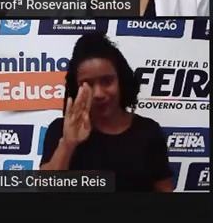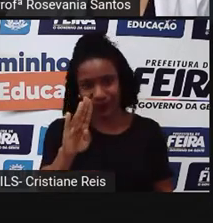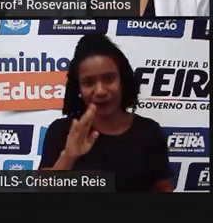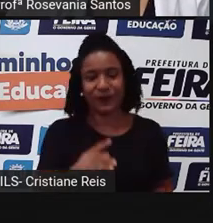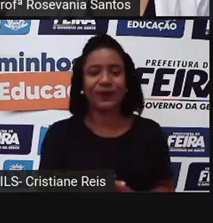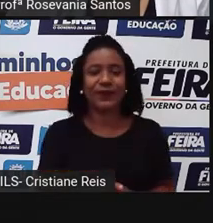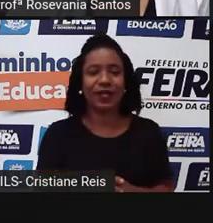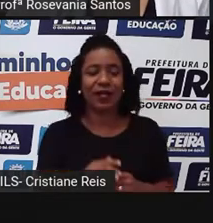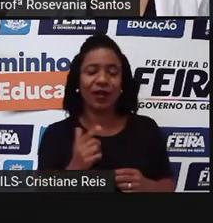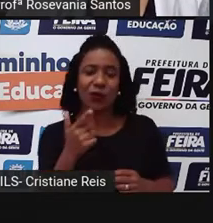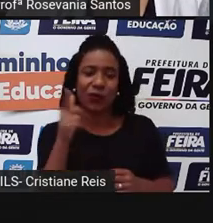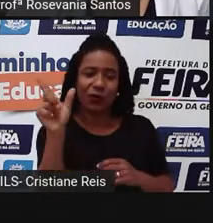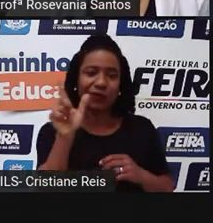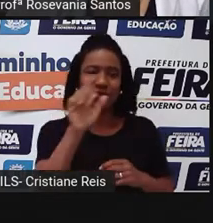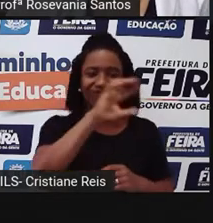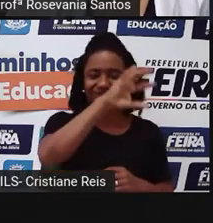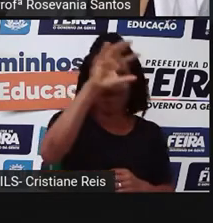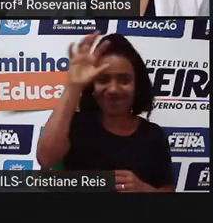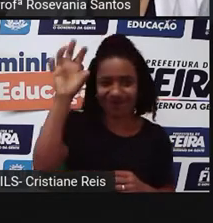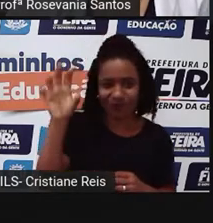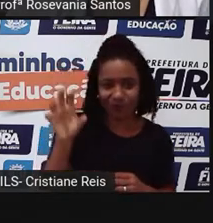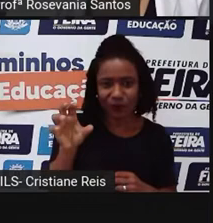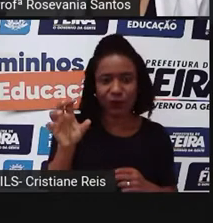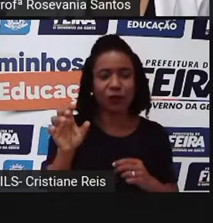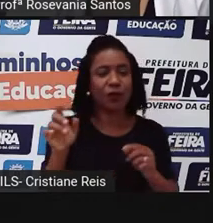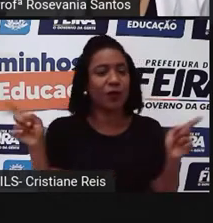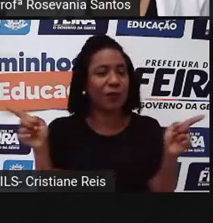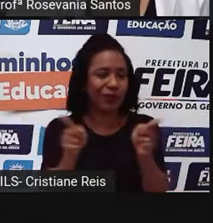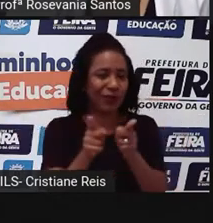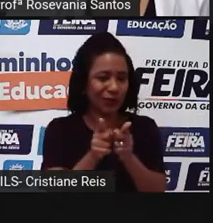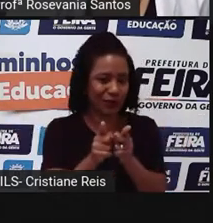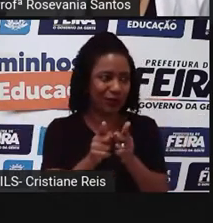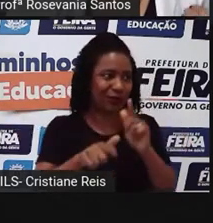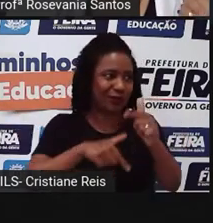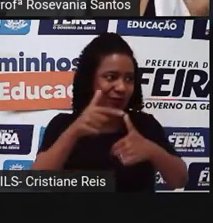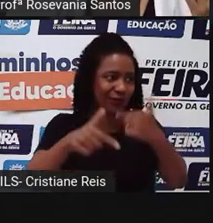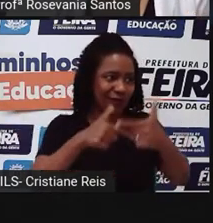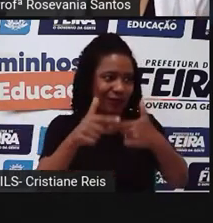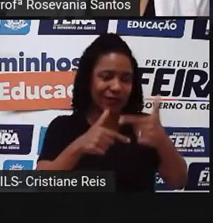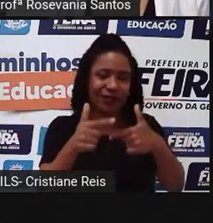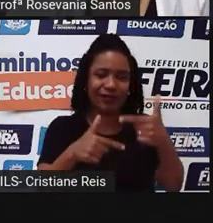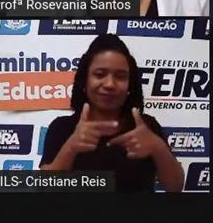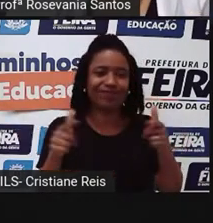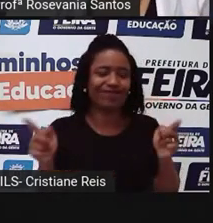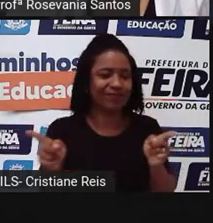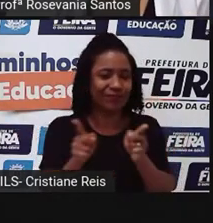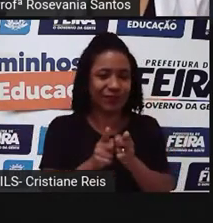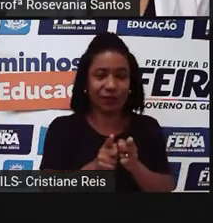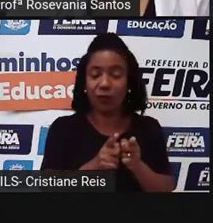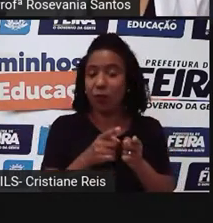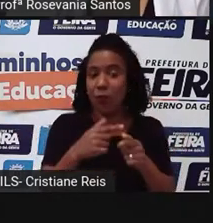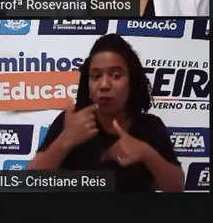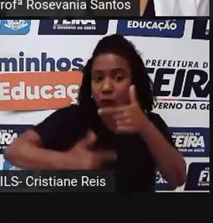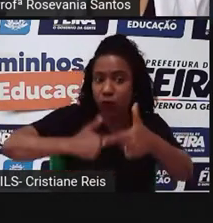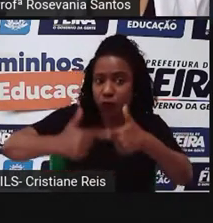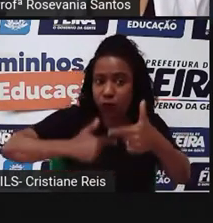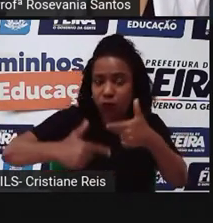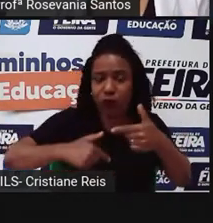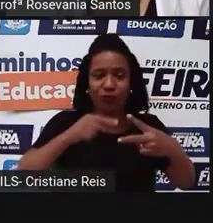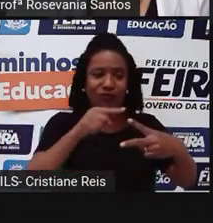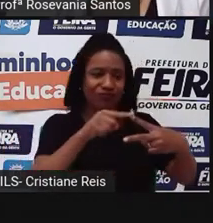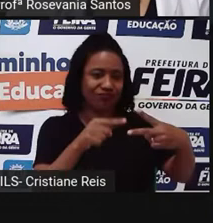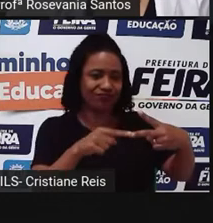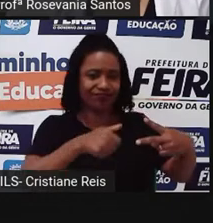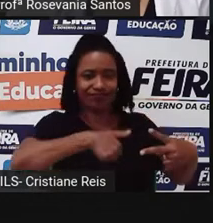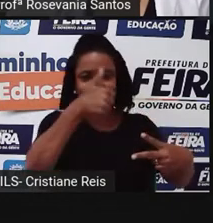vem as outras regiões que não têm, assim, essa produção bastante expressiva comparada com as outras duas,